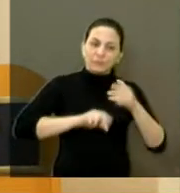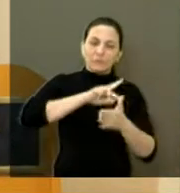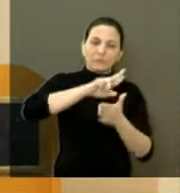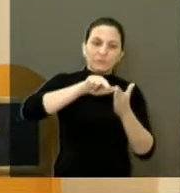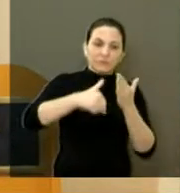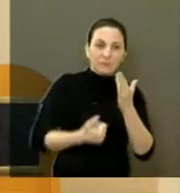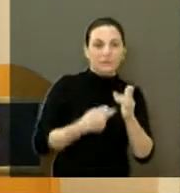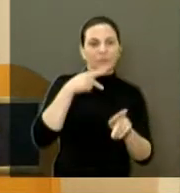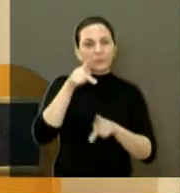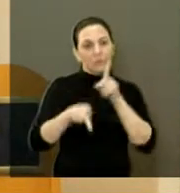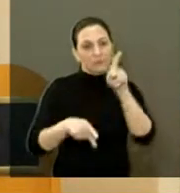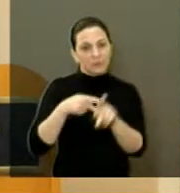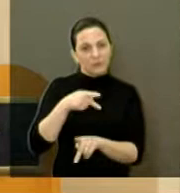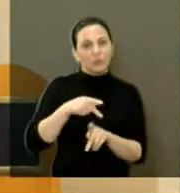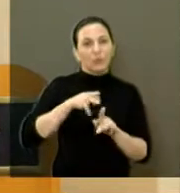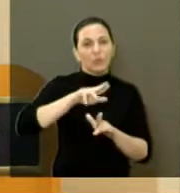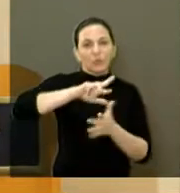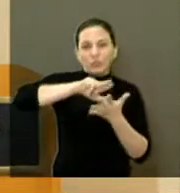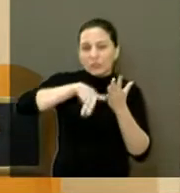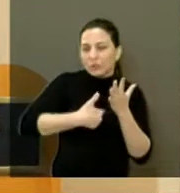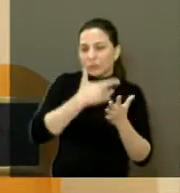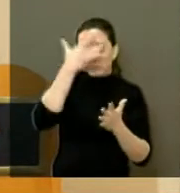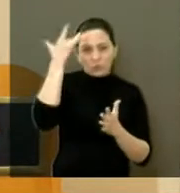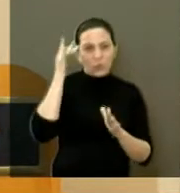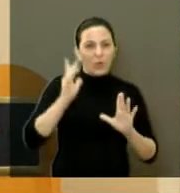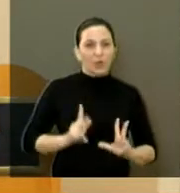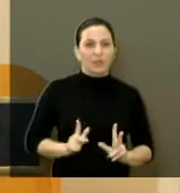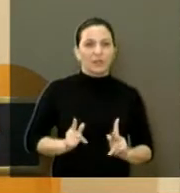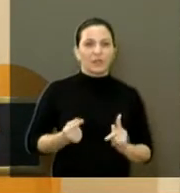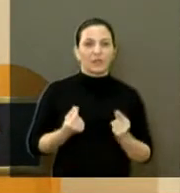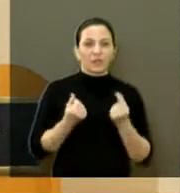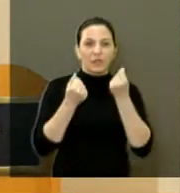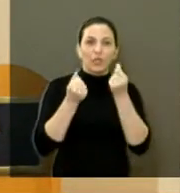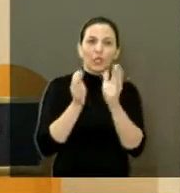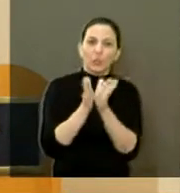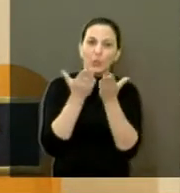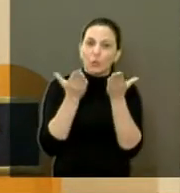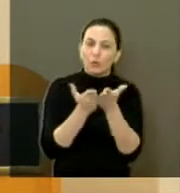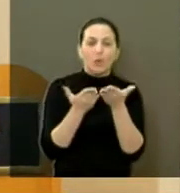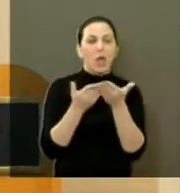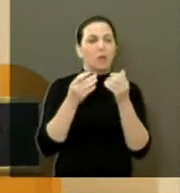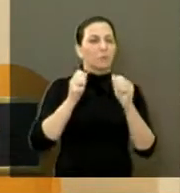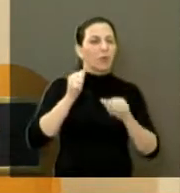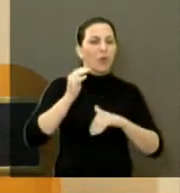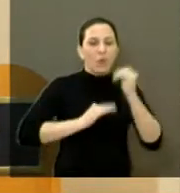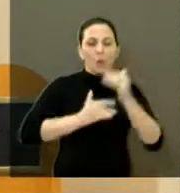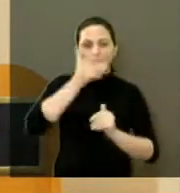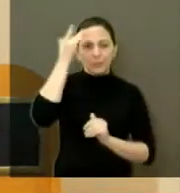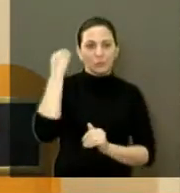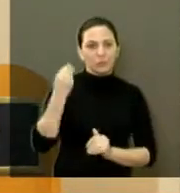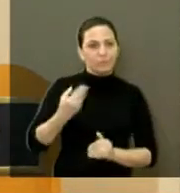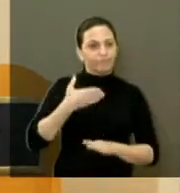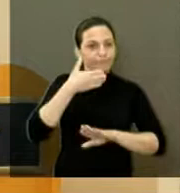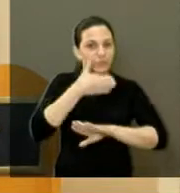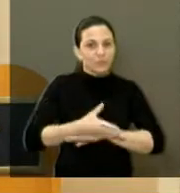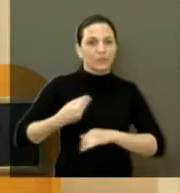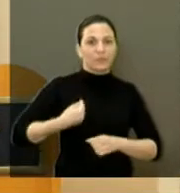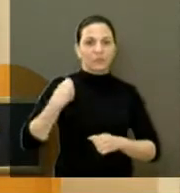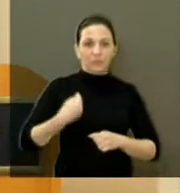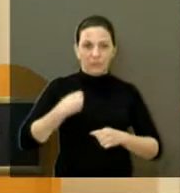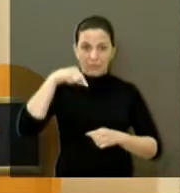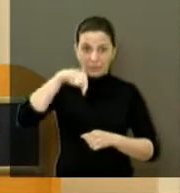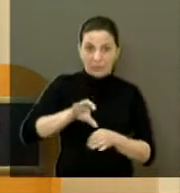de todas as classes sociais, que todas as classes sociais pudessem participar. E esta Casa, de